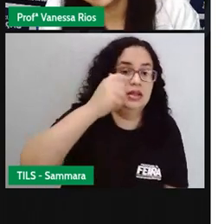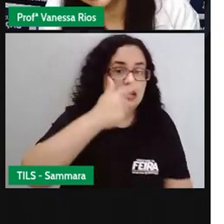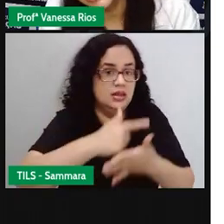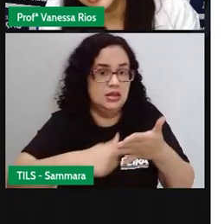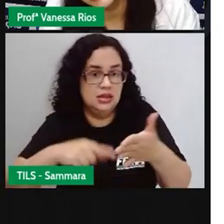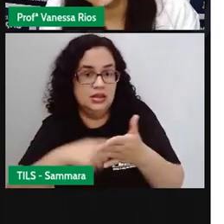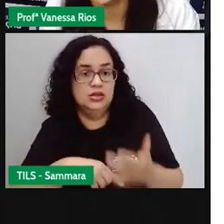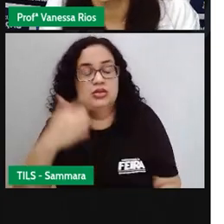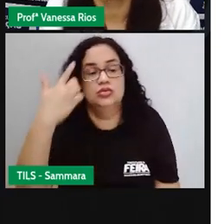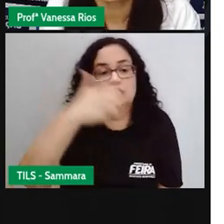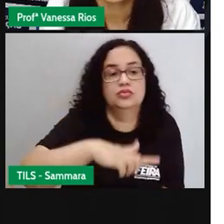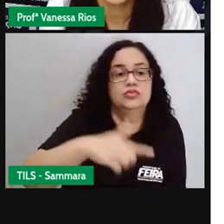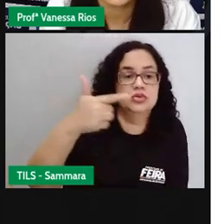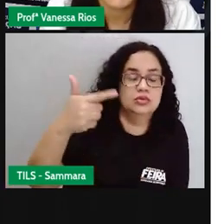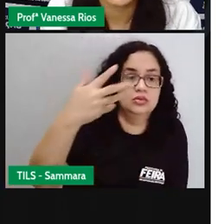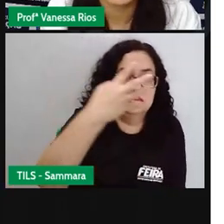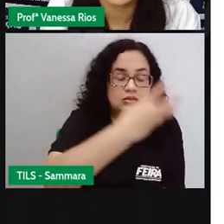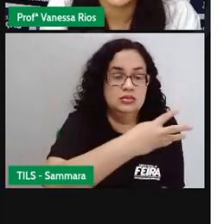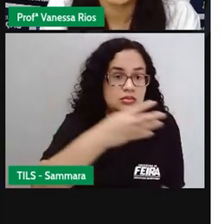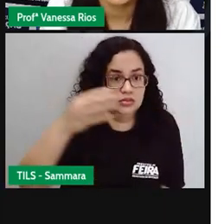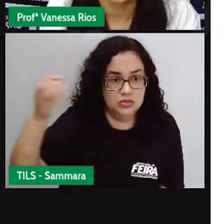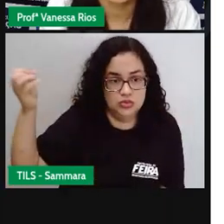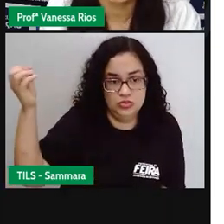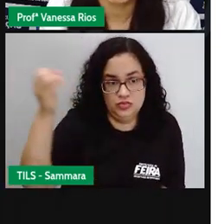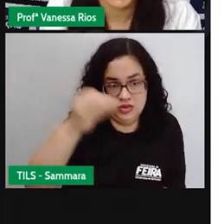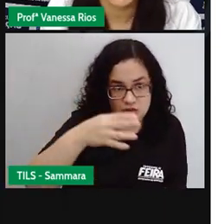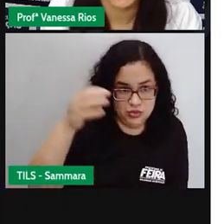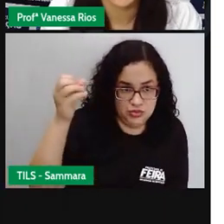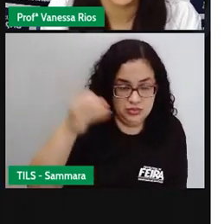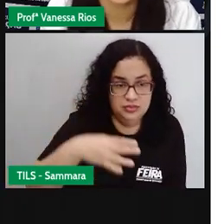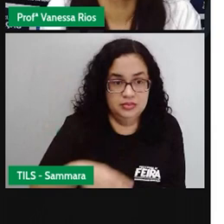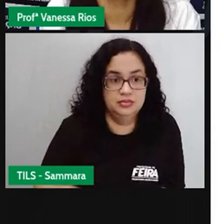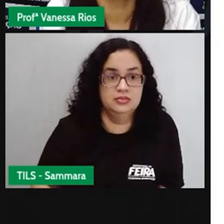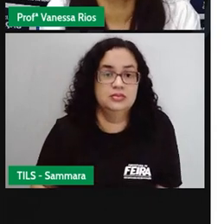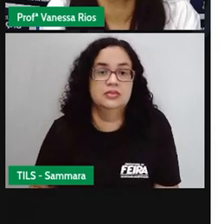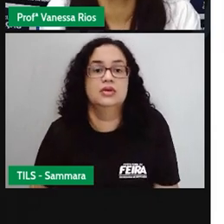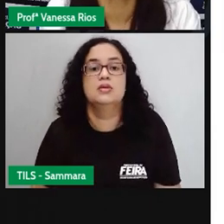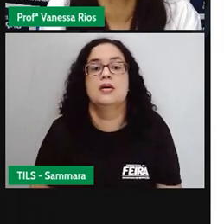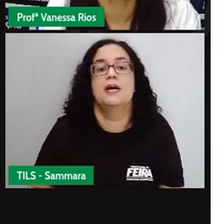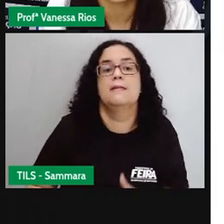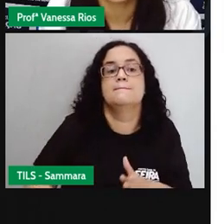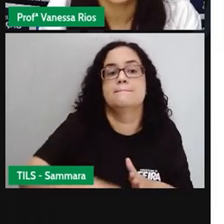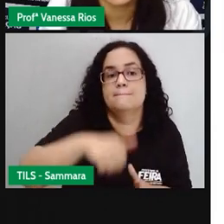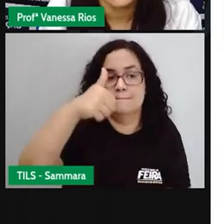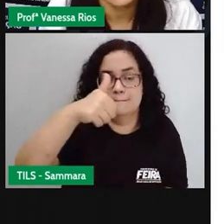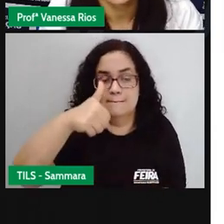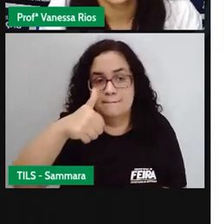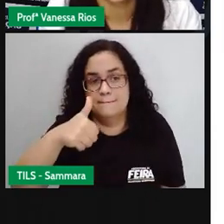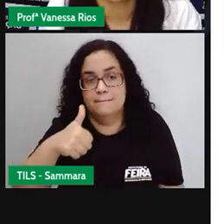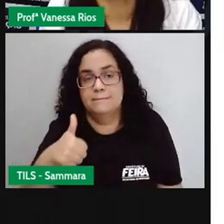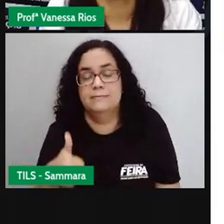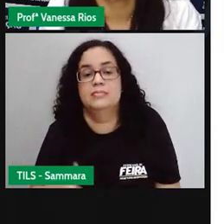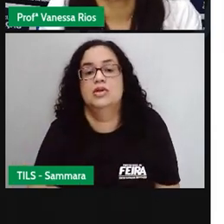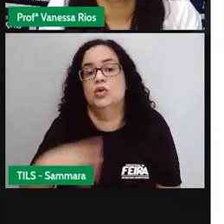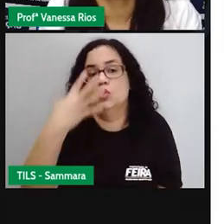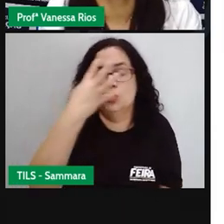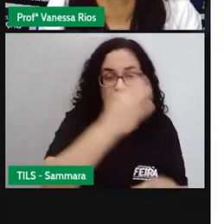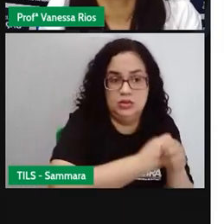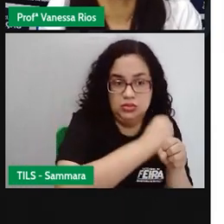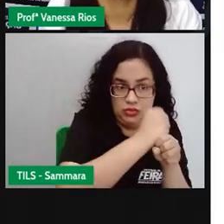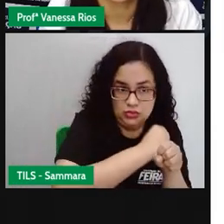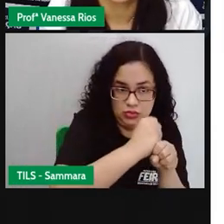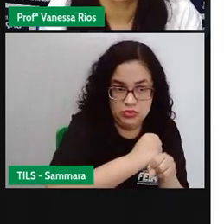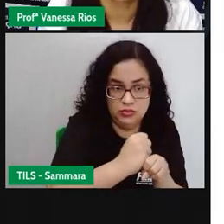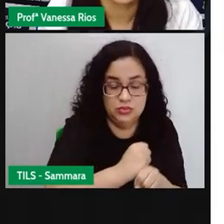reeleitos e outros 24 são novatos. Estão aí no primeiro mandato de quatro anos.